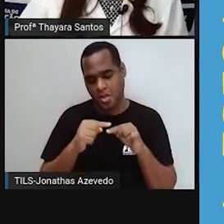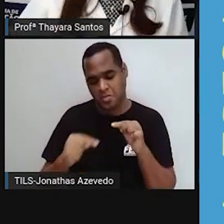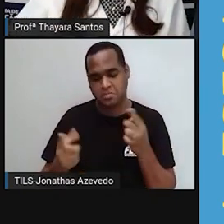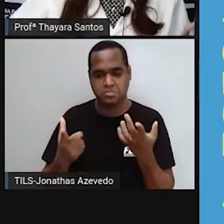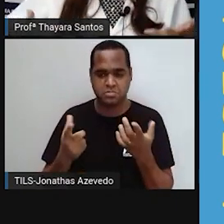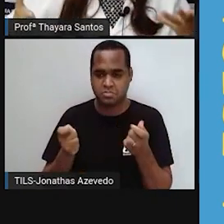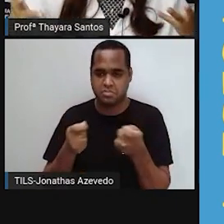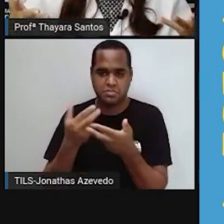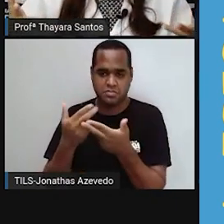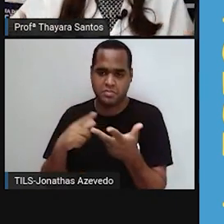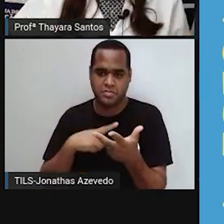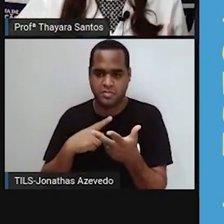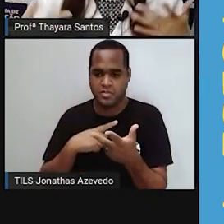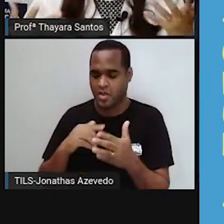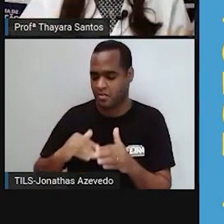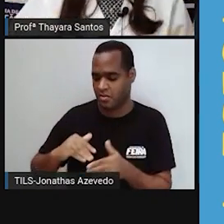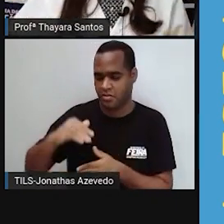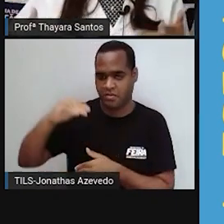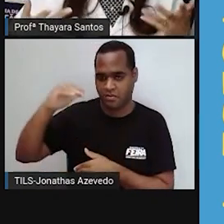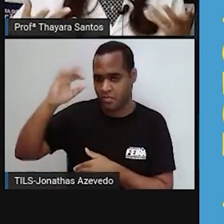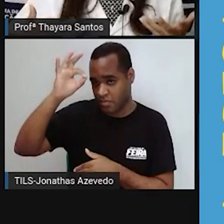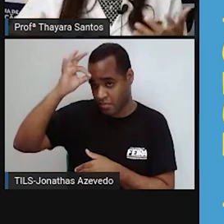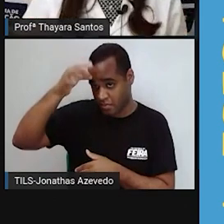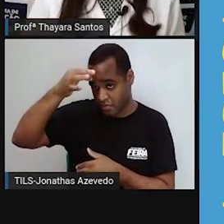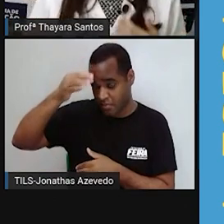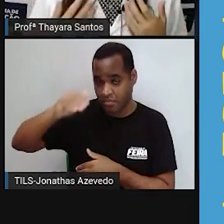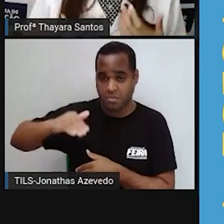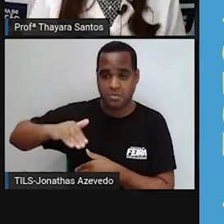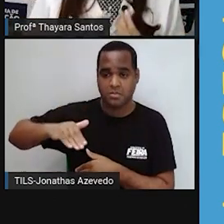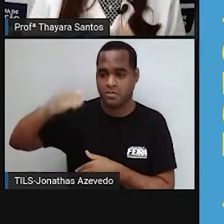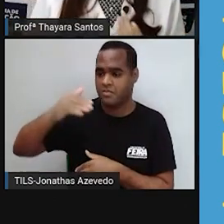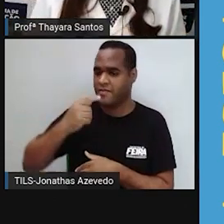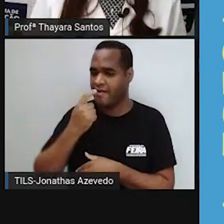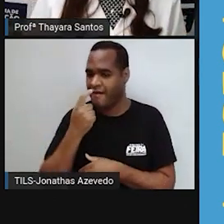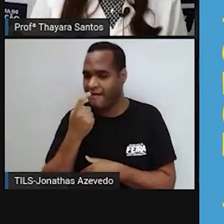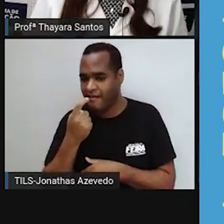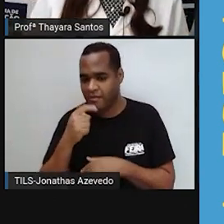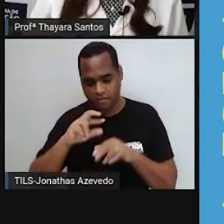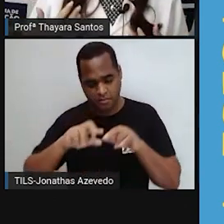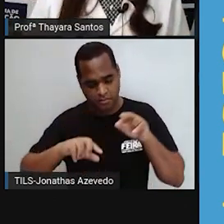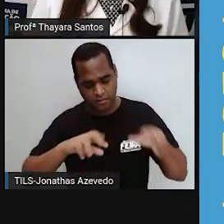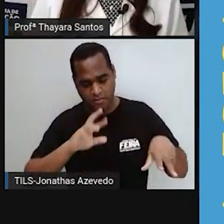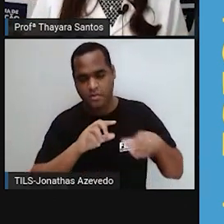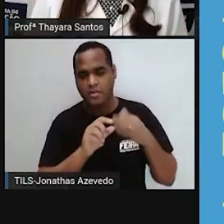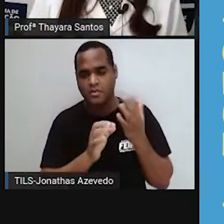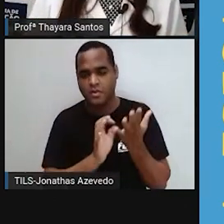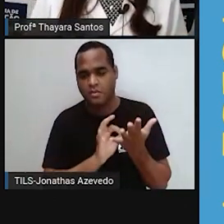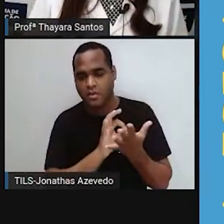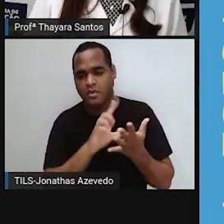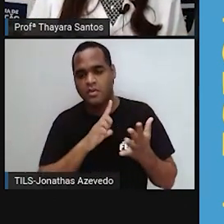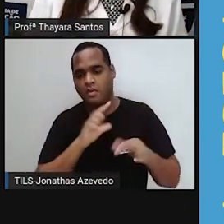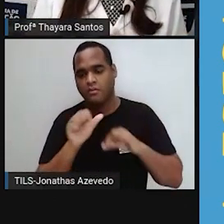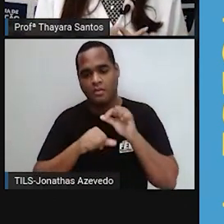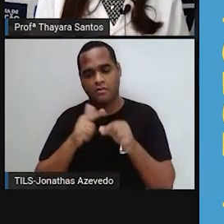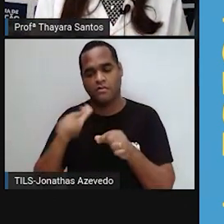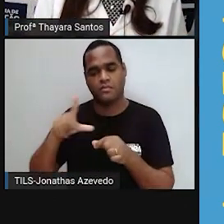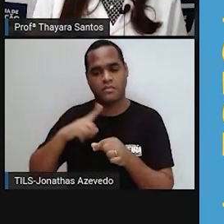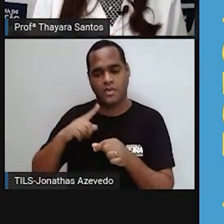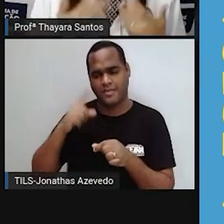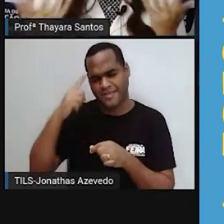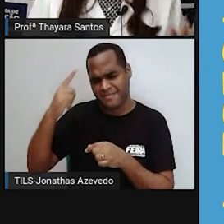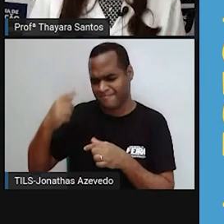coisa quando a gente cresce de tamanho, os nossos ossos crescem, são as células se dividindo. E também para formar as células